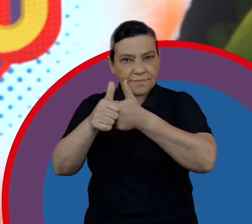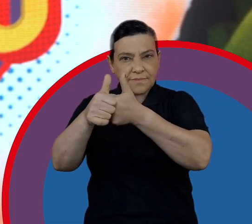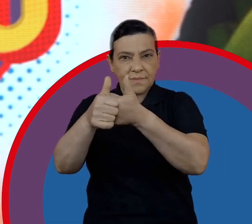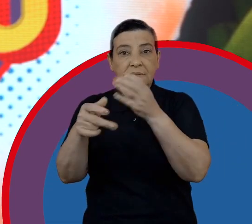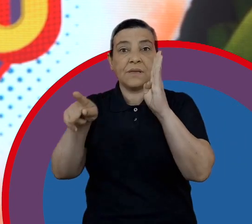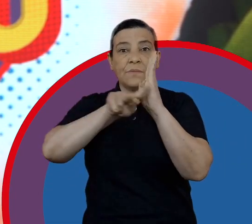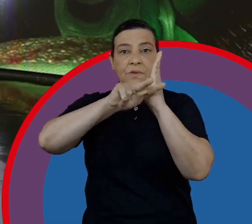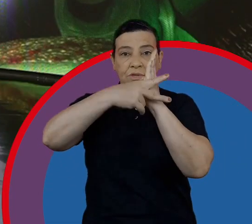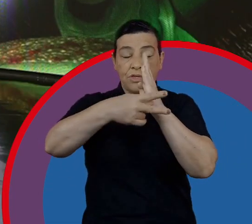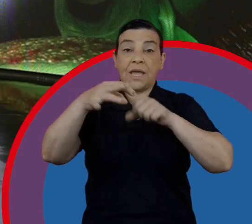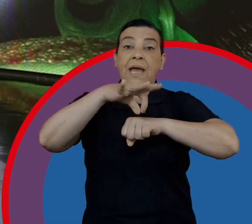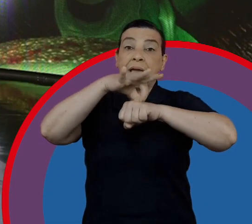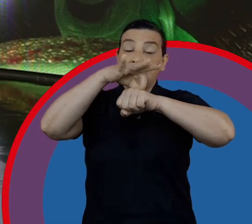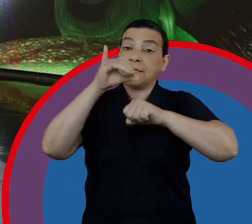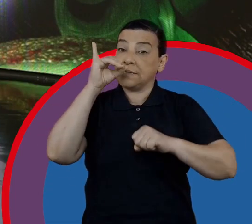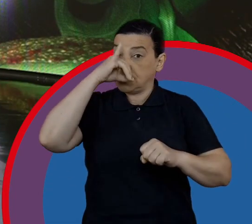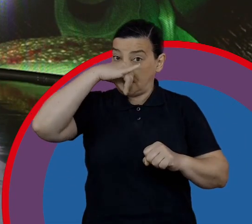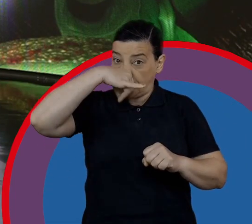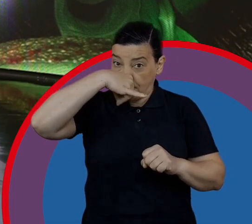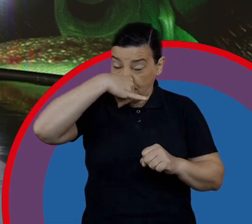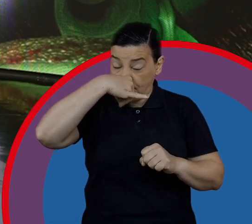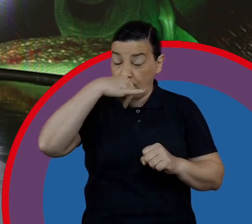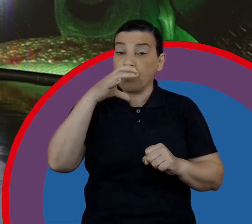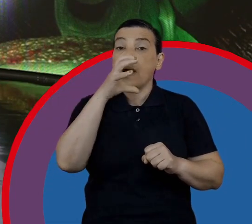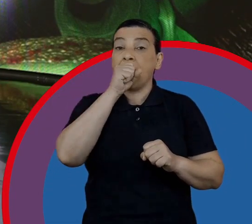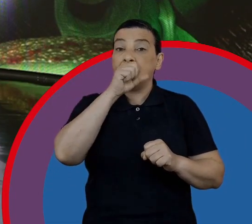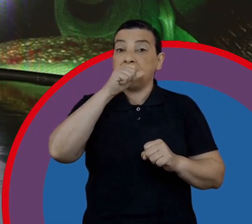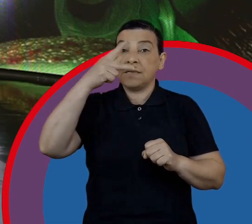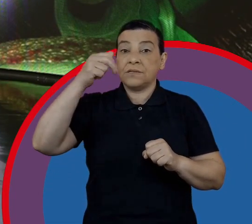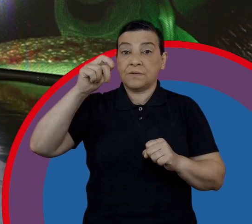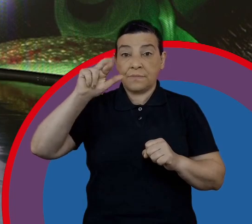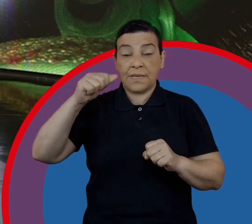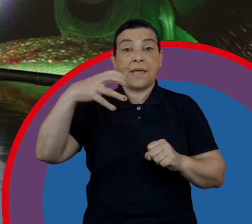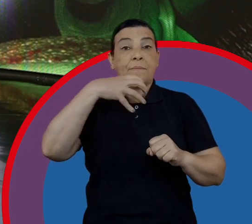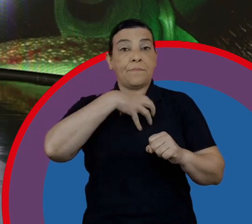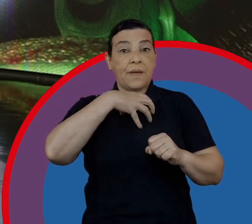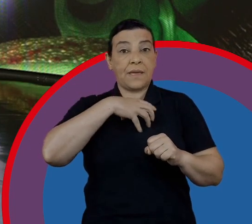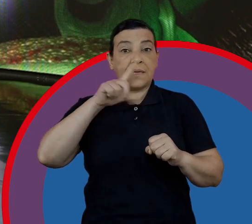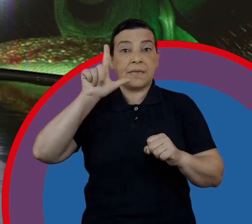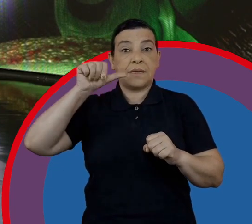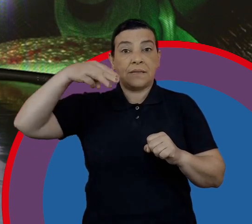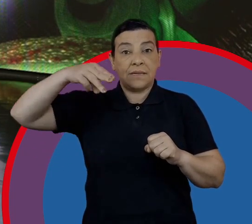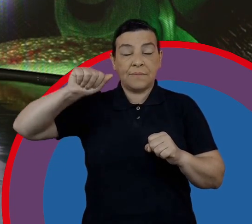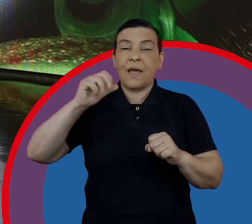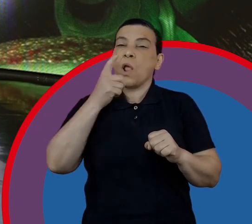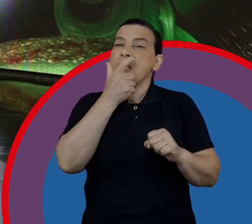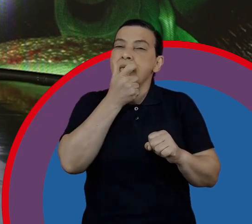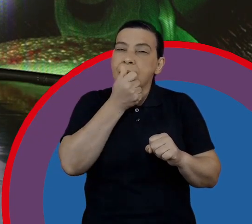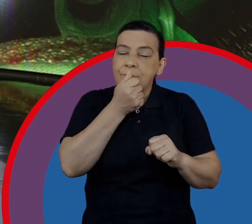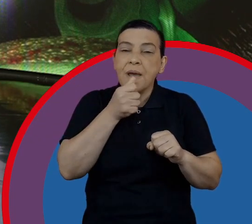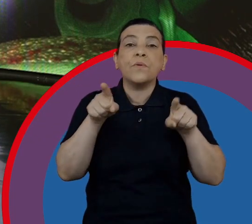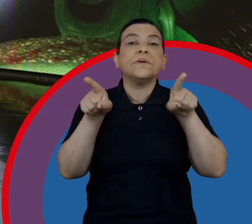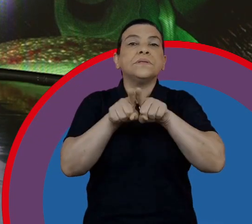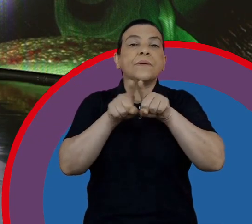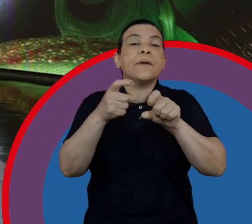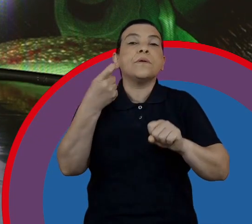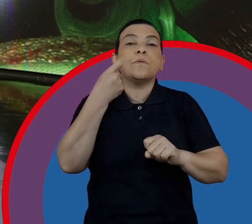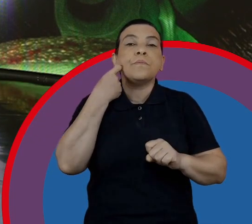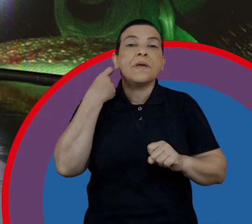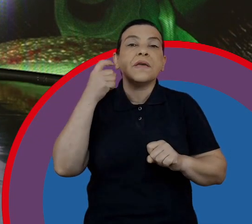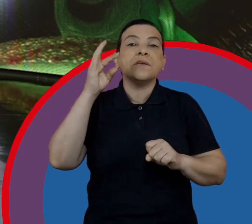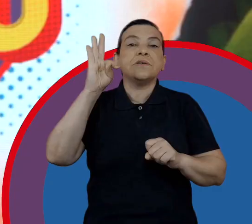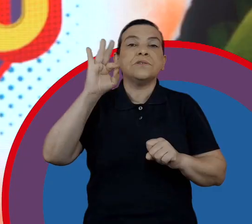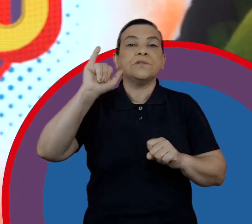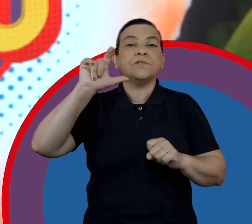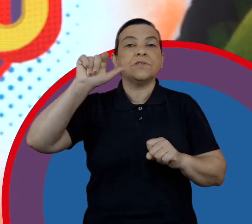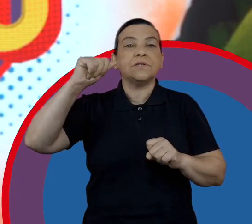tecnologia blockchain. A carne suína, a laranja pera, baía e lima e o limão e a